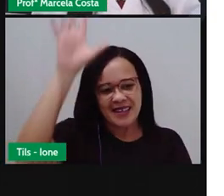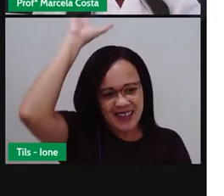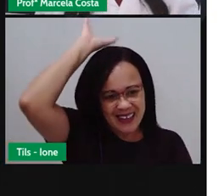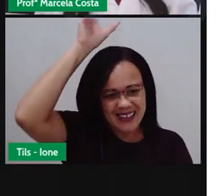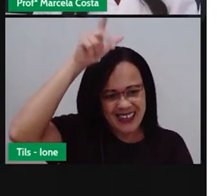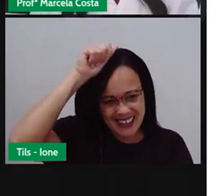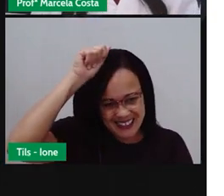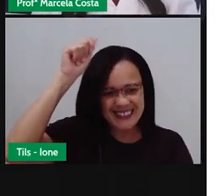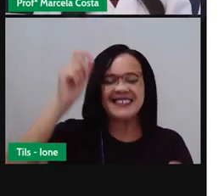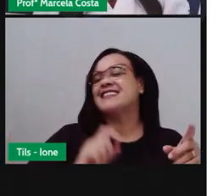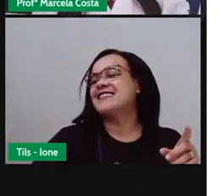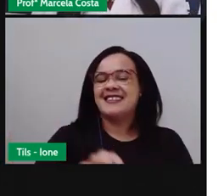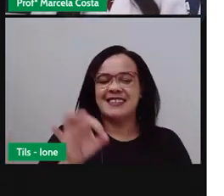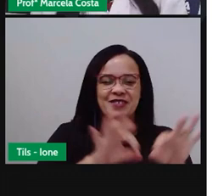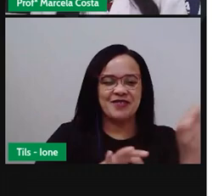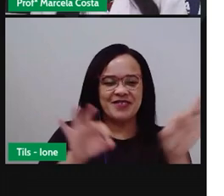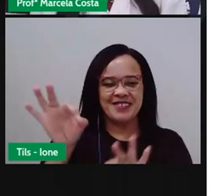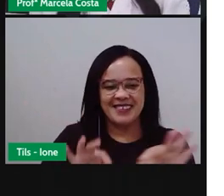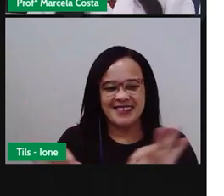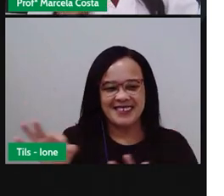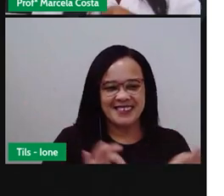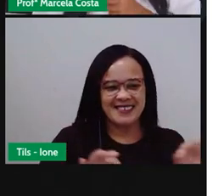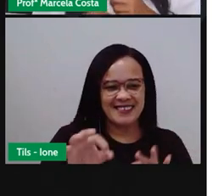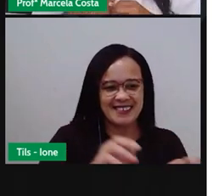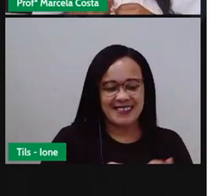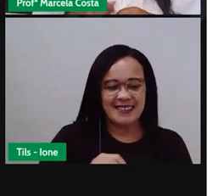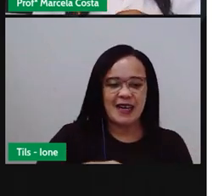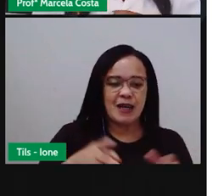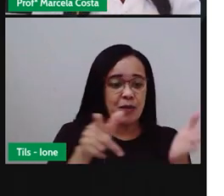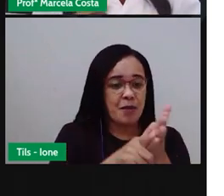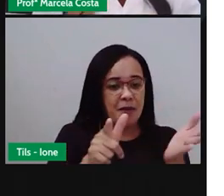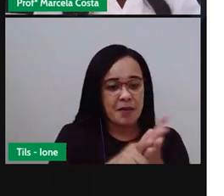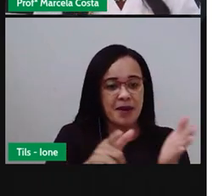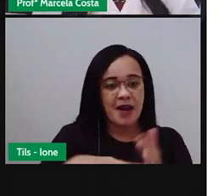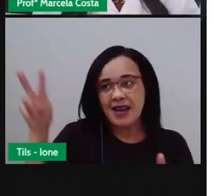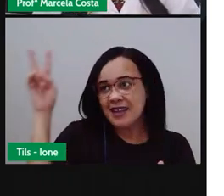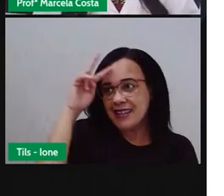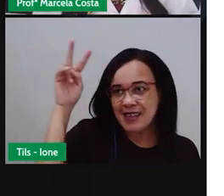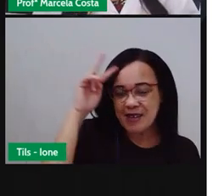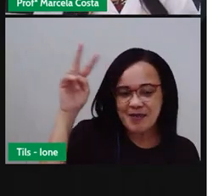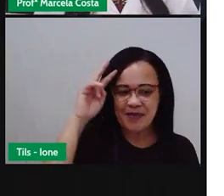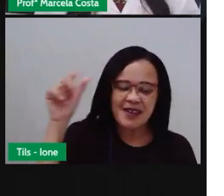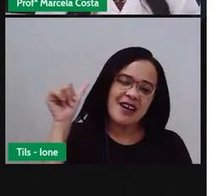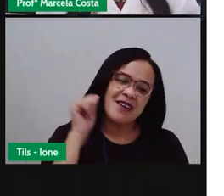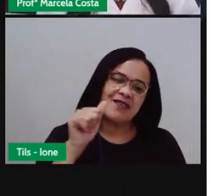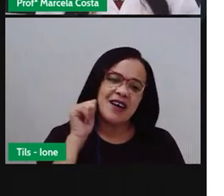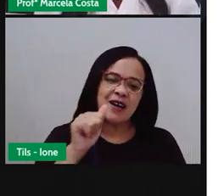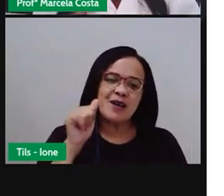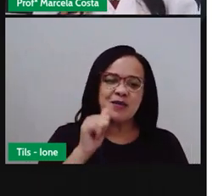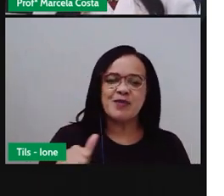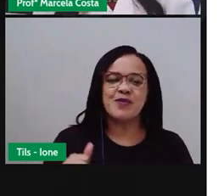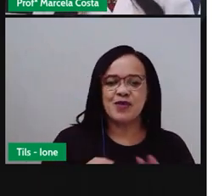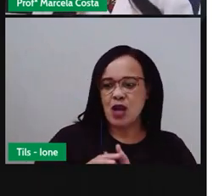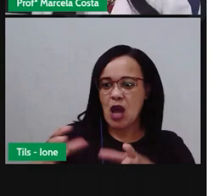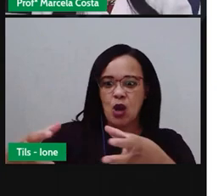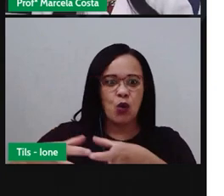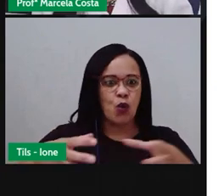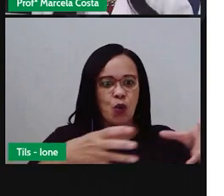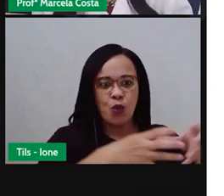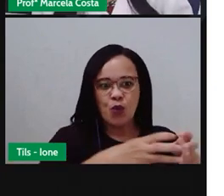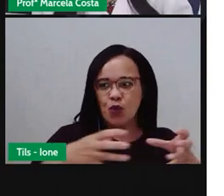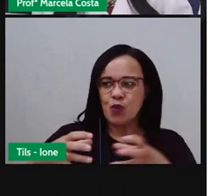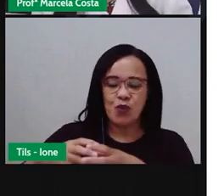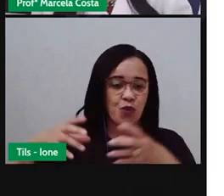enfeitadas de tirinhas de papel, lembrando as garotas que passavam em bandos usando chapéuzinhos